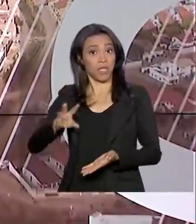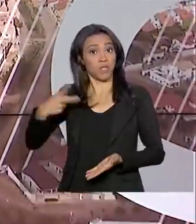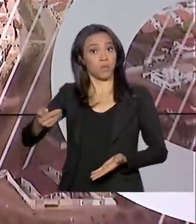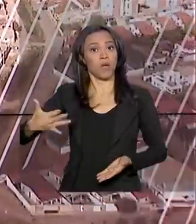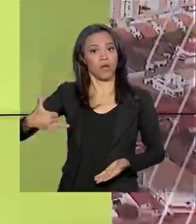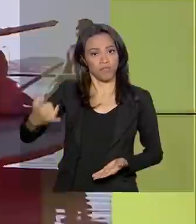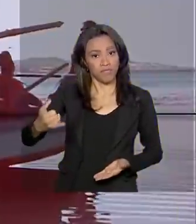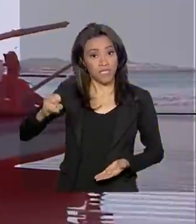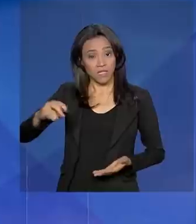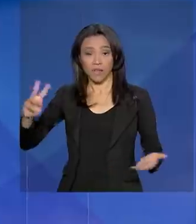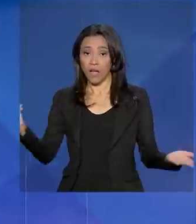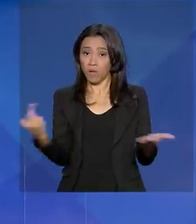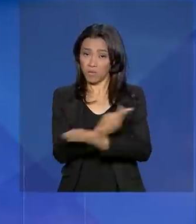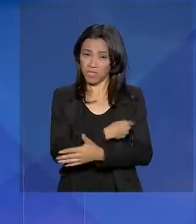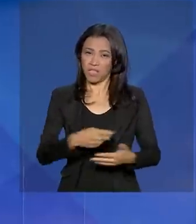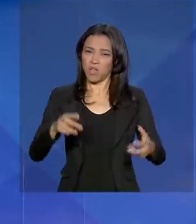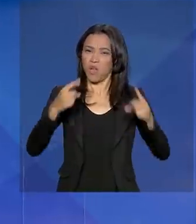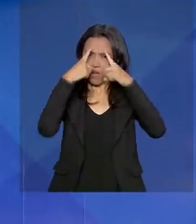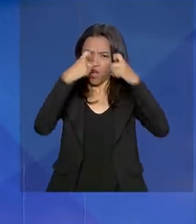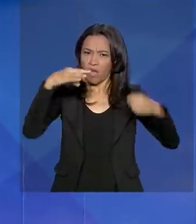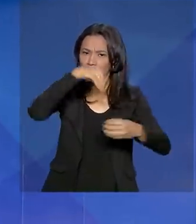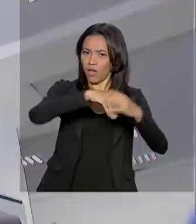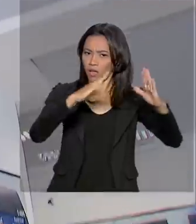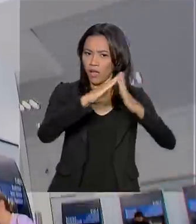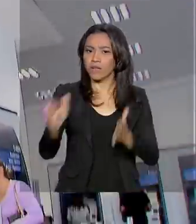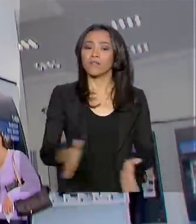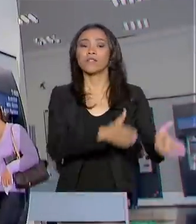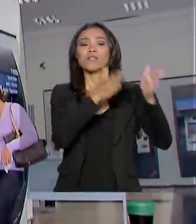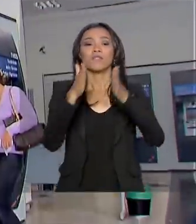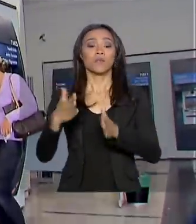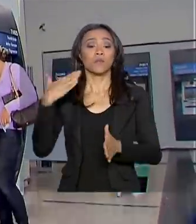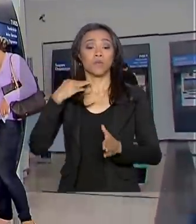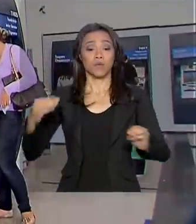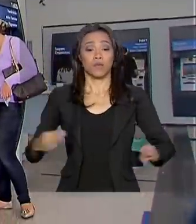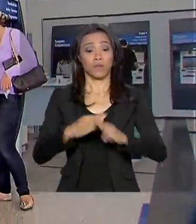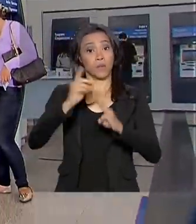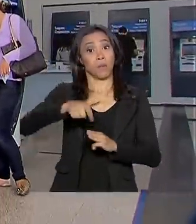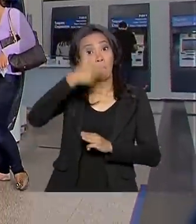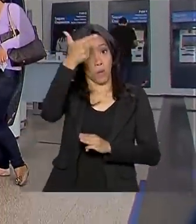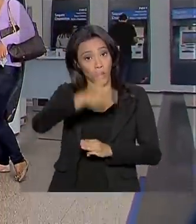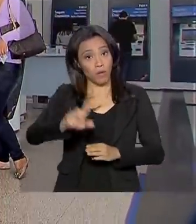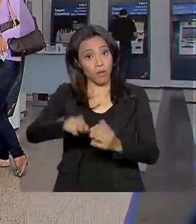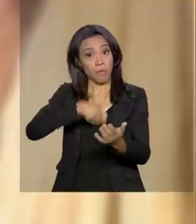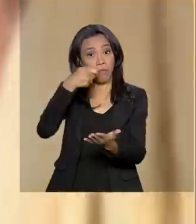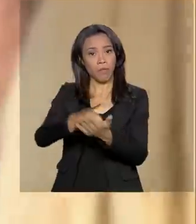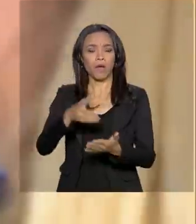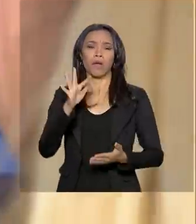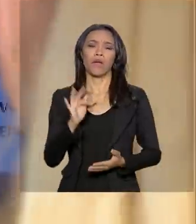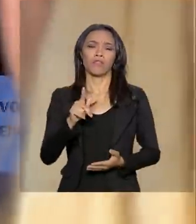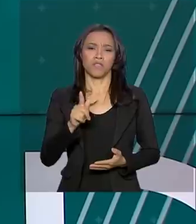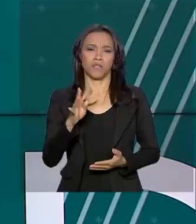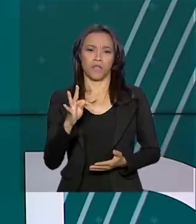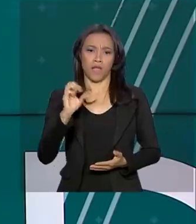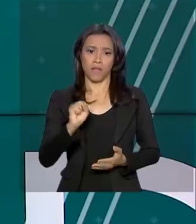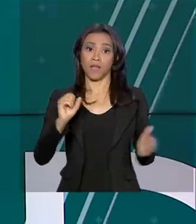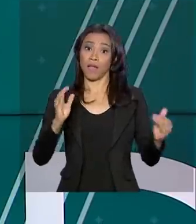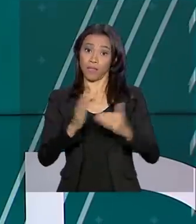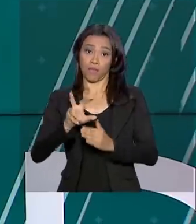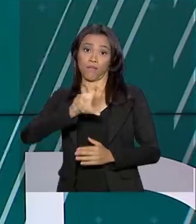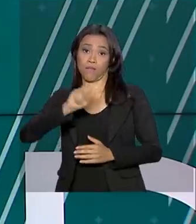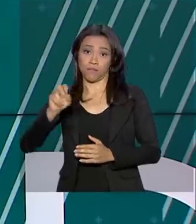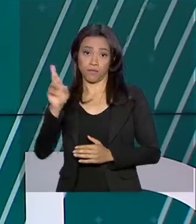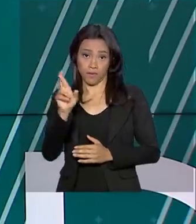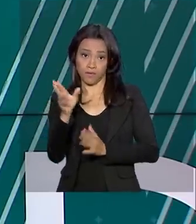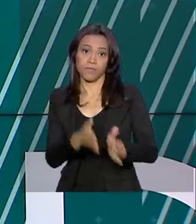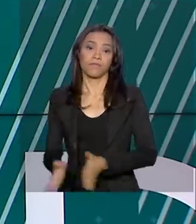doméstica. Caixa Econômica Federal paga hoje mais uma etapa do FGTS de até 500 reais. E veja